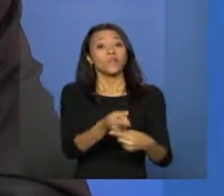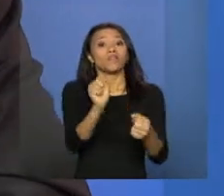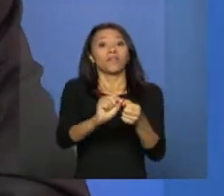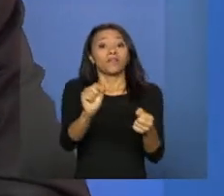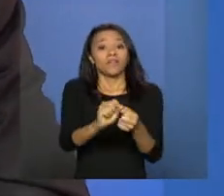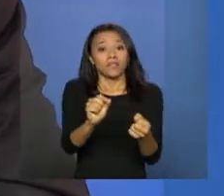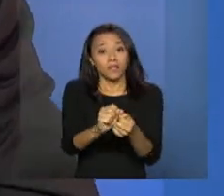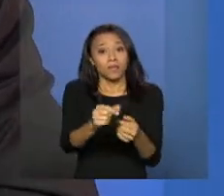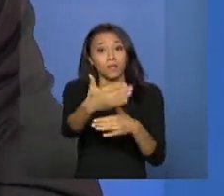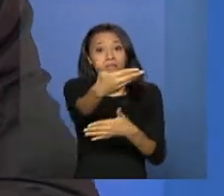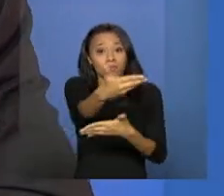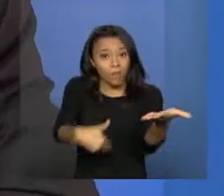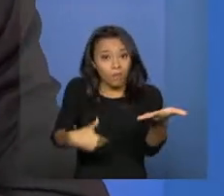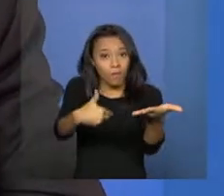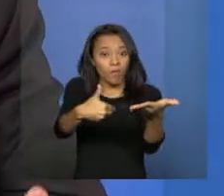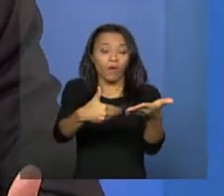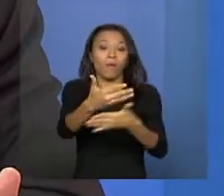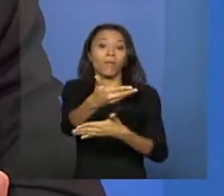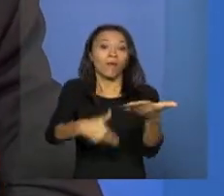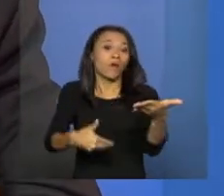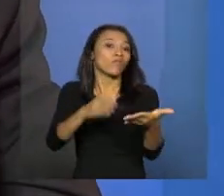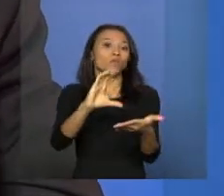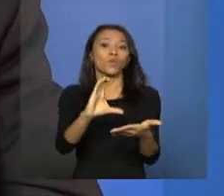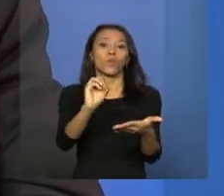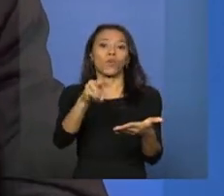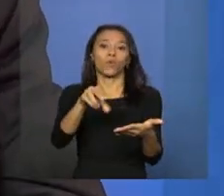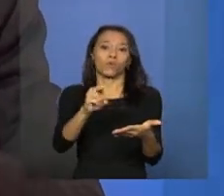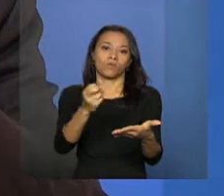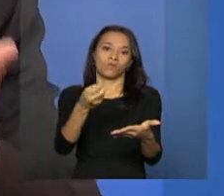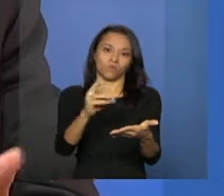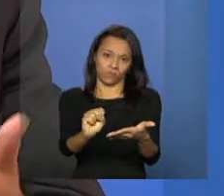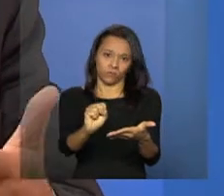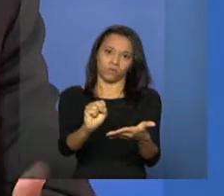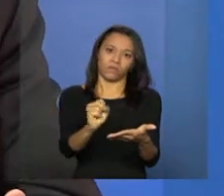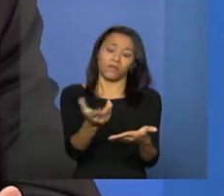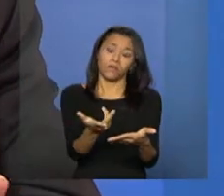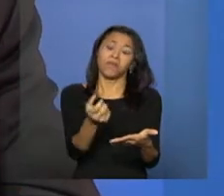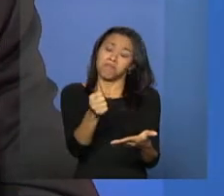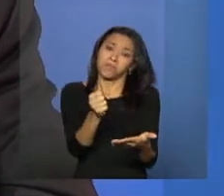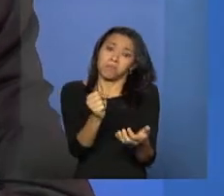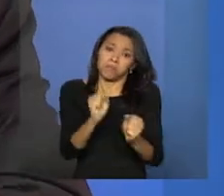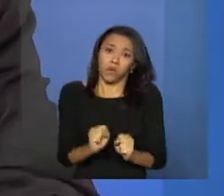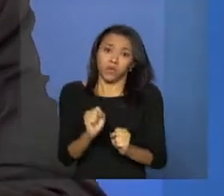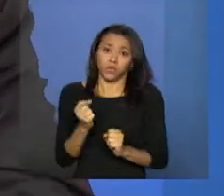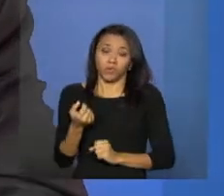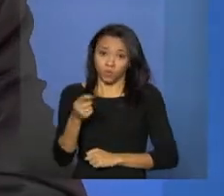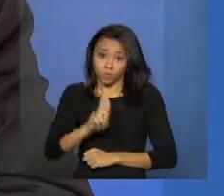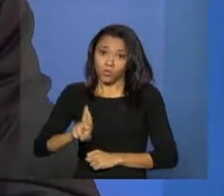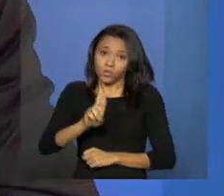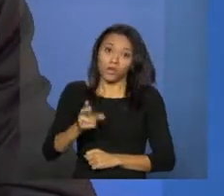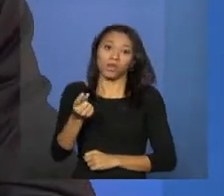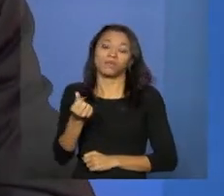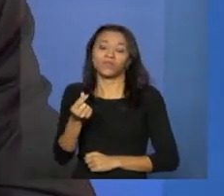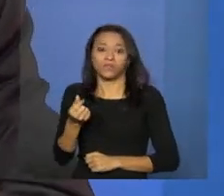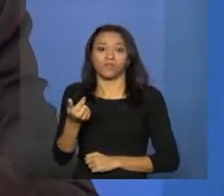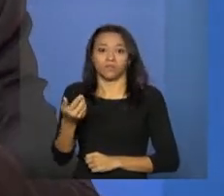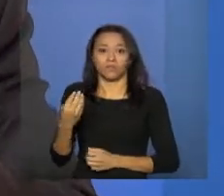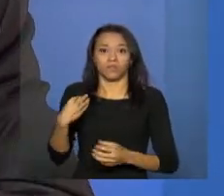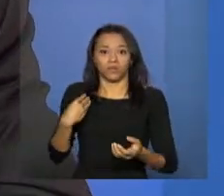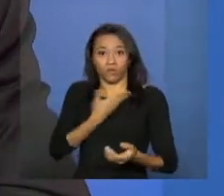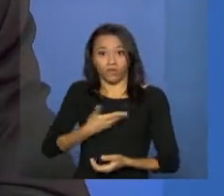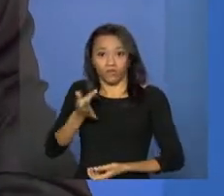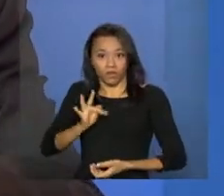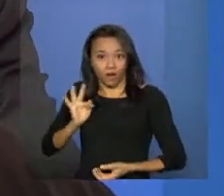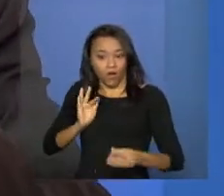profissionais. Com o cofinanciamento federal, você pode utilizá-lo para, dentro do limite de 60%, você vai poder